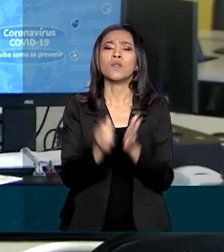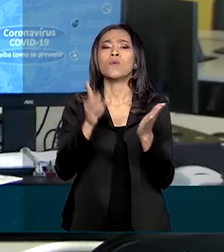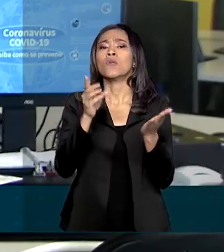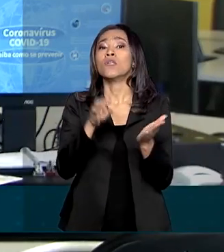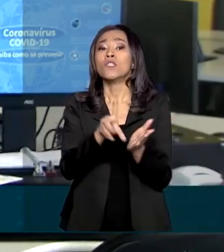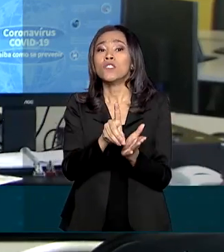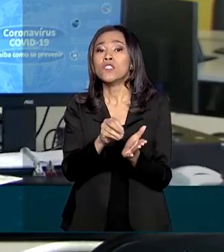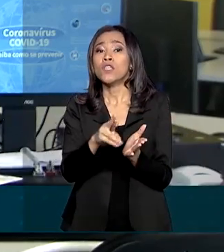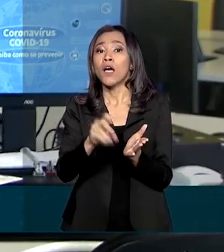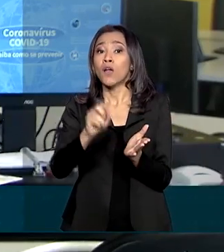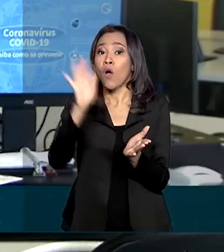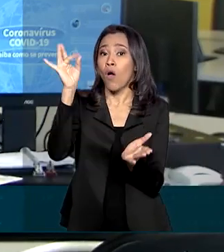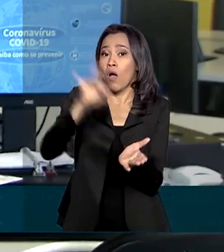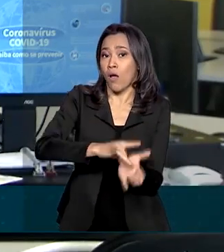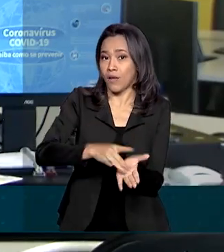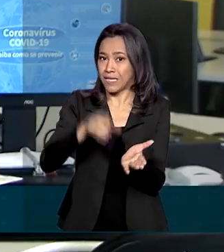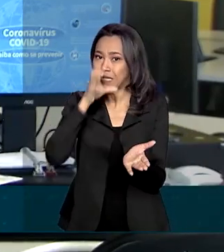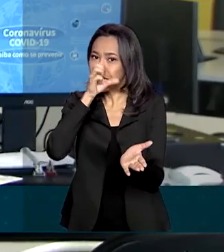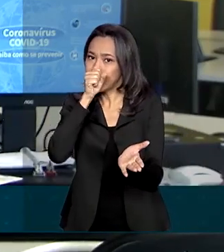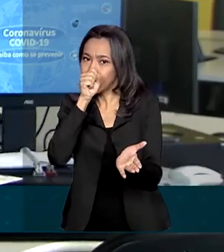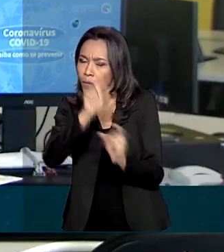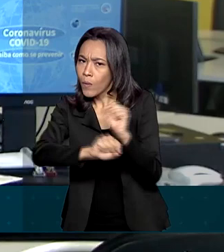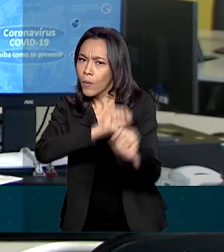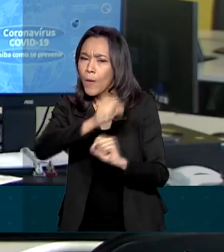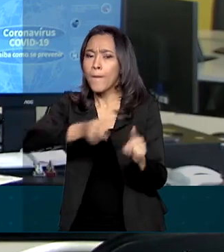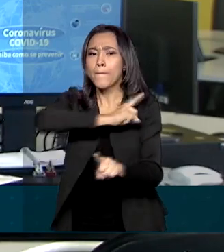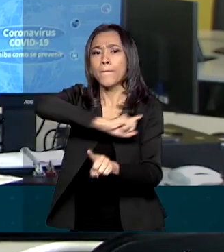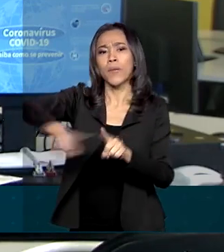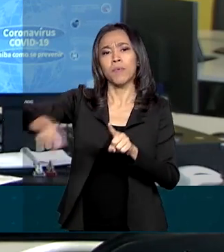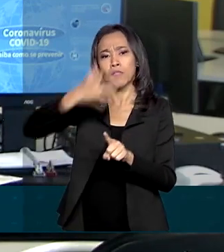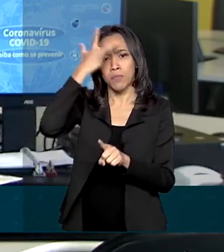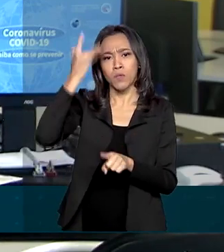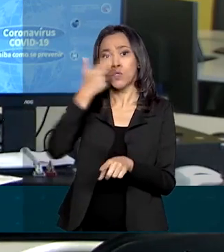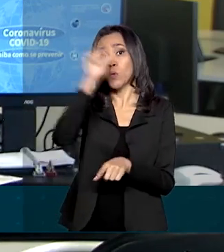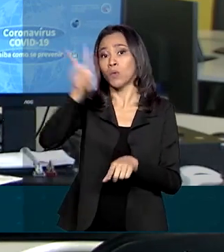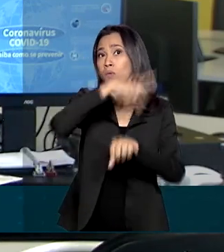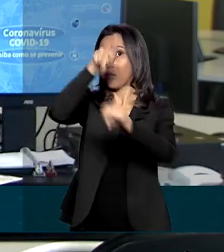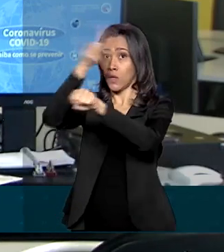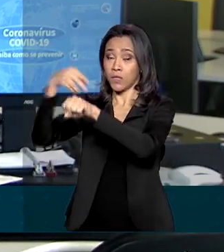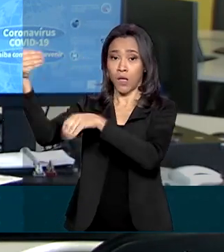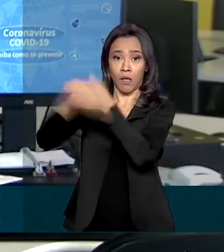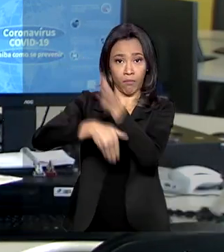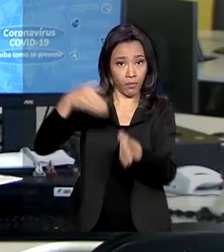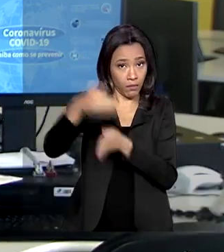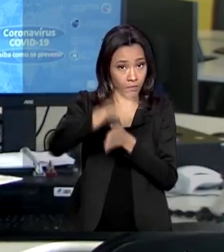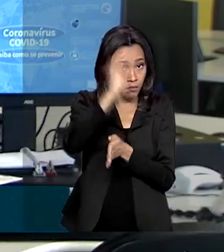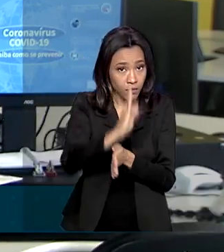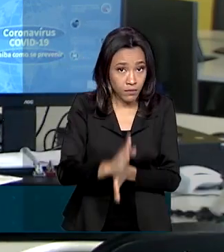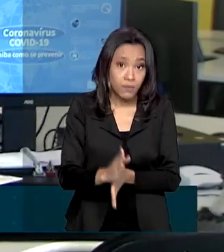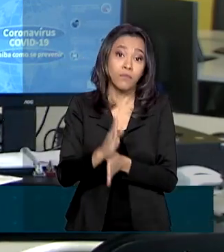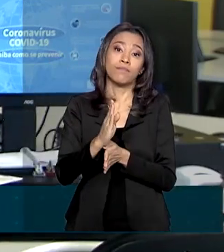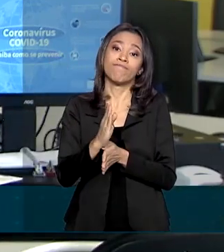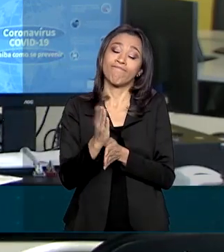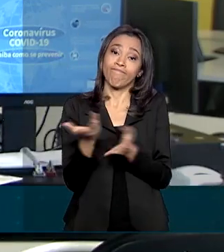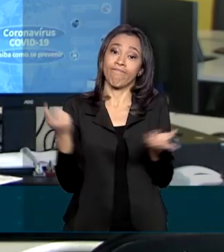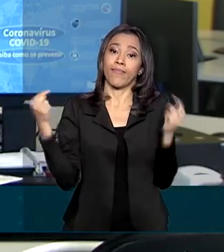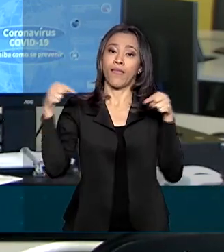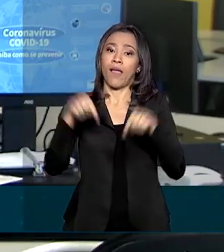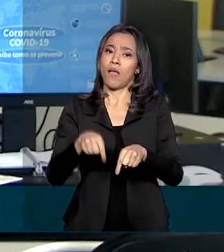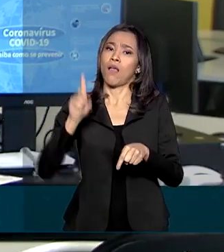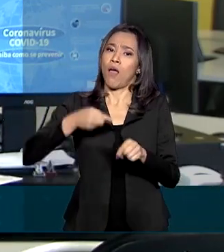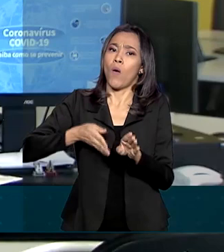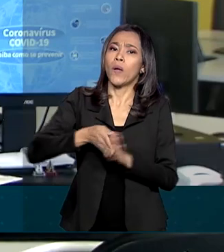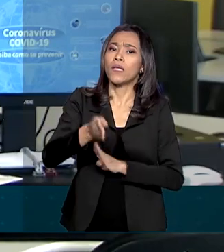de sábado mais uma prorrogação da proibição da entrada de estrangeiros de qualquer nacionalidade no Brasil. Esta é a